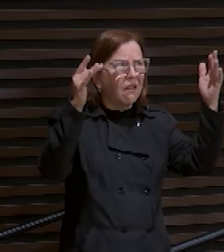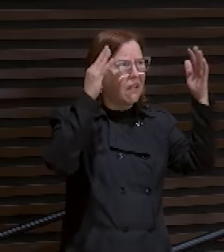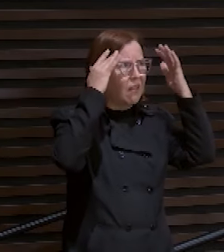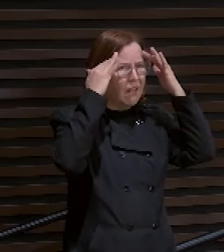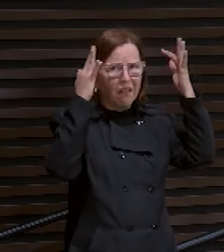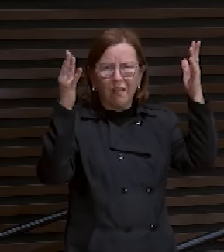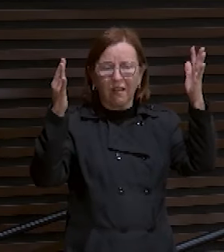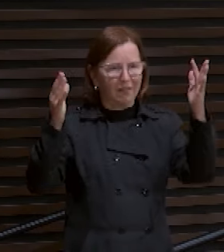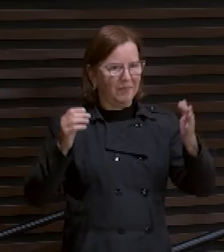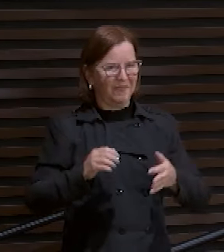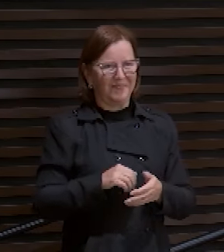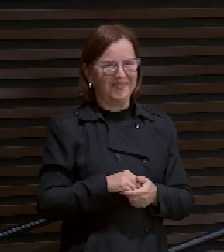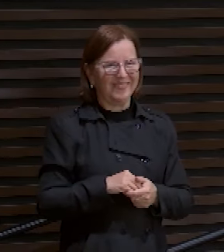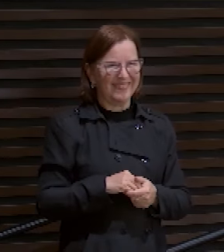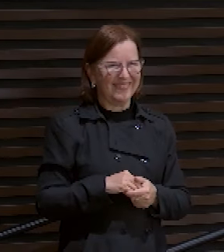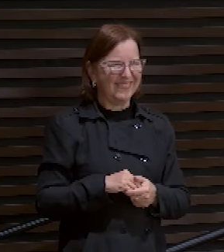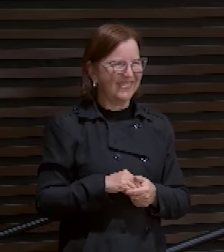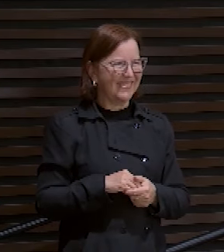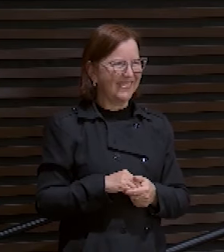É o... O...